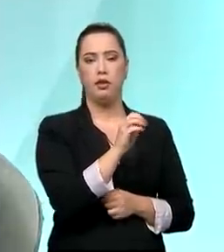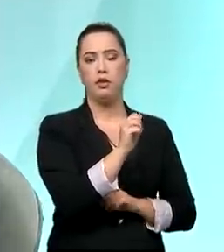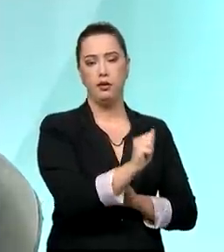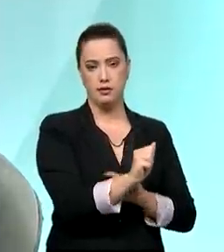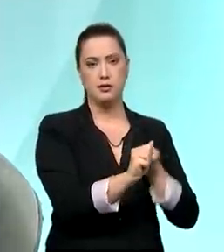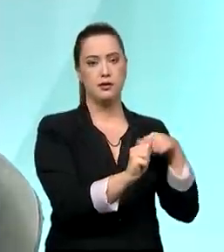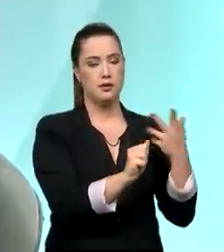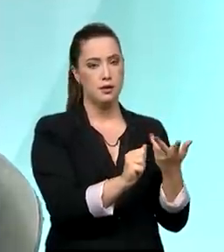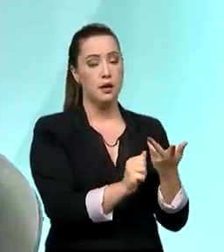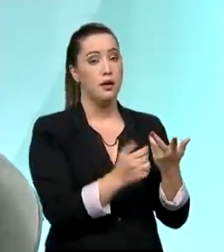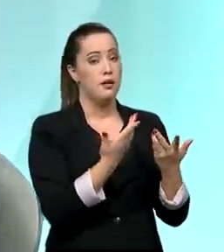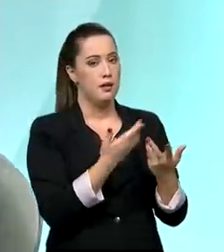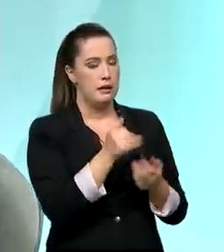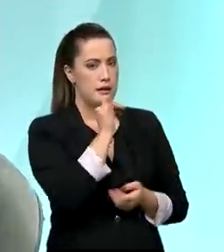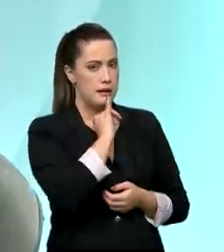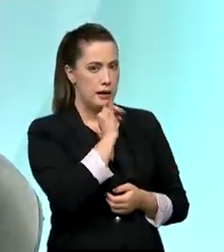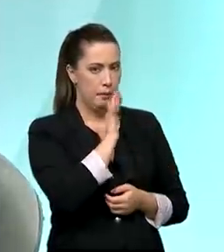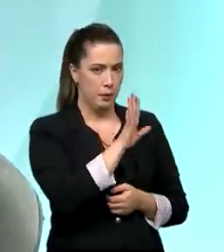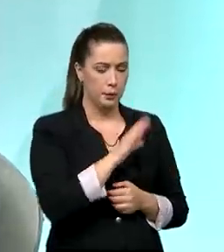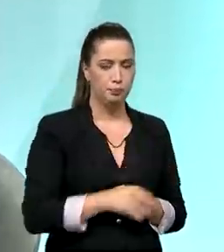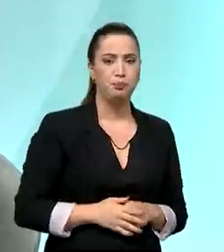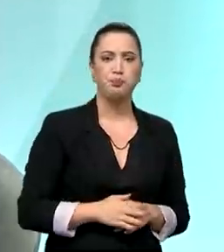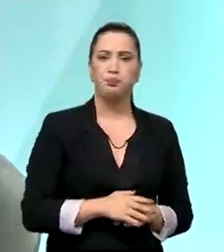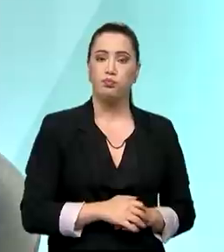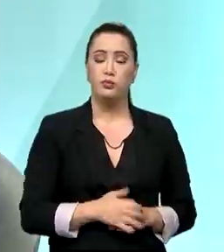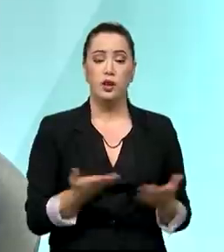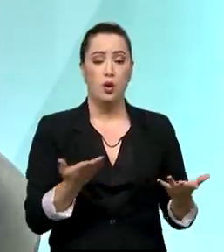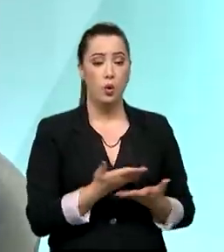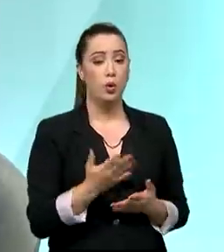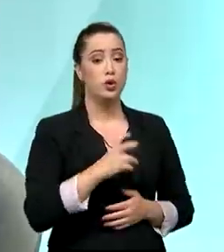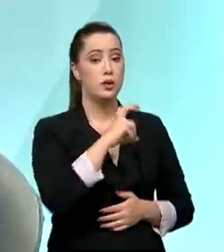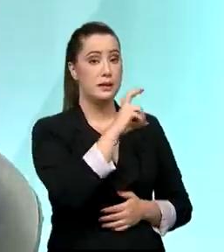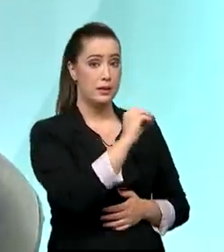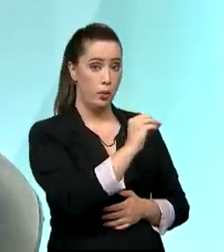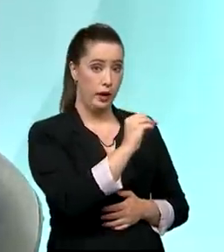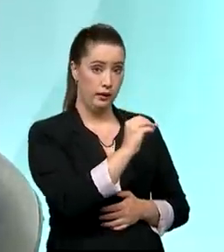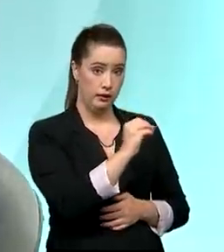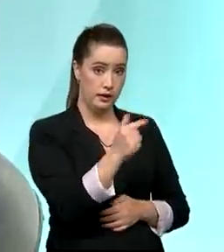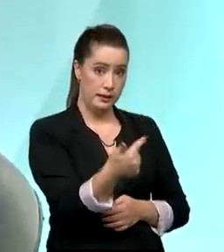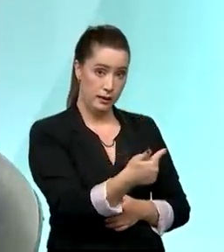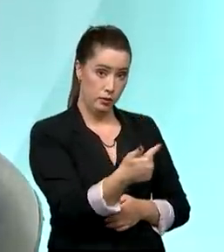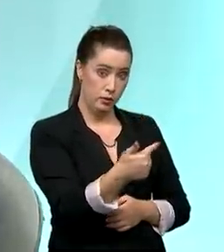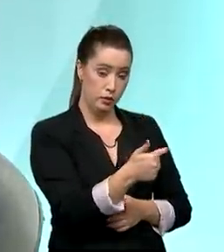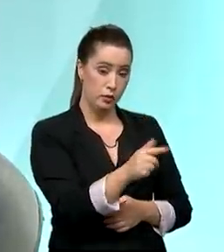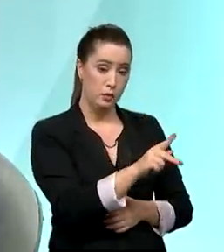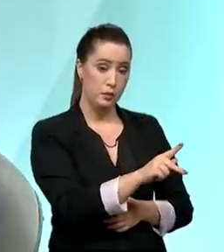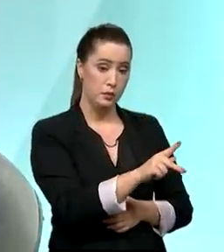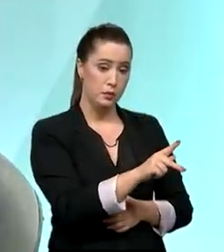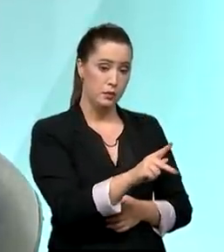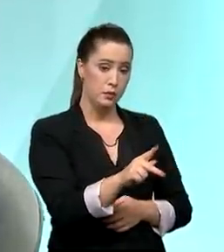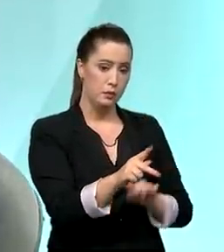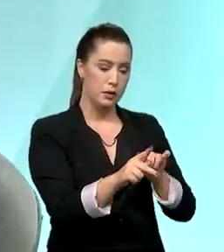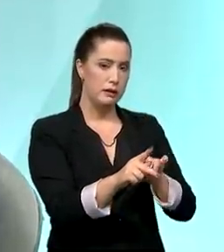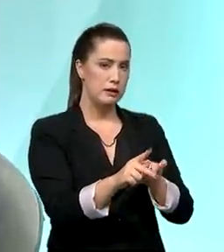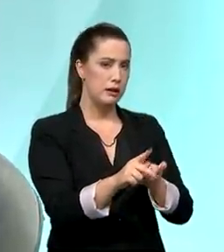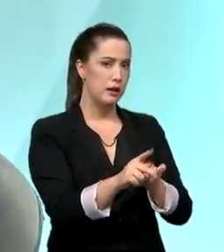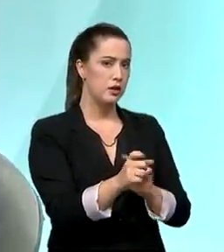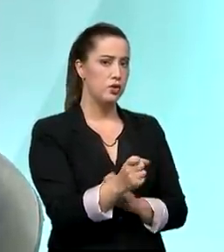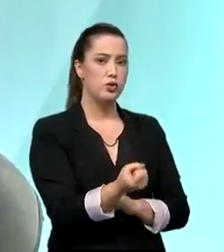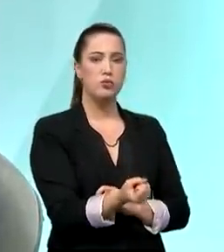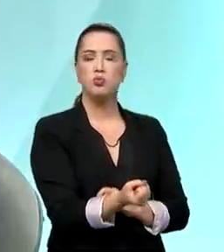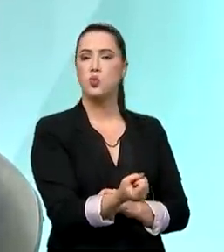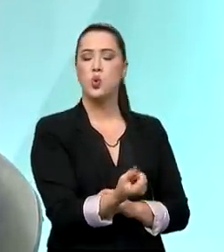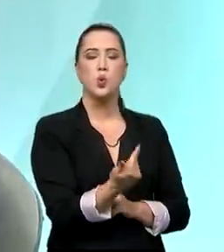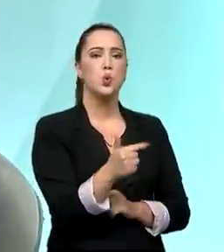um exemplo. Dos 50 vice-presidentes e diretores da Caixa, quando nós assumimos, não havia nem uma mulher.